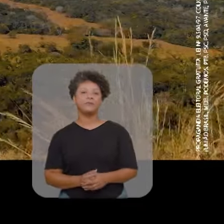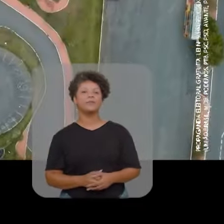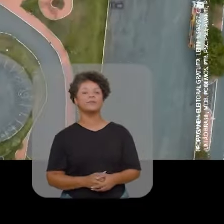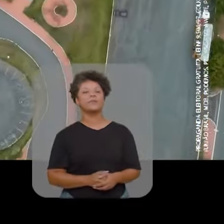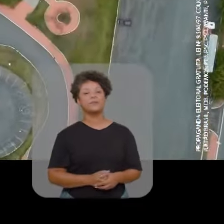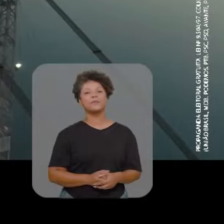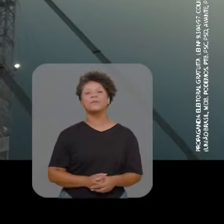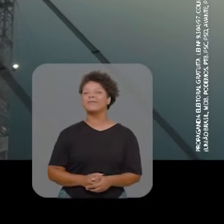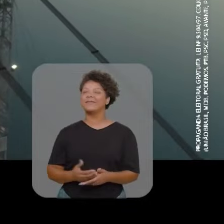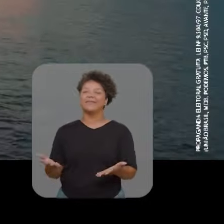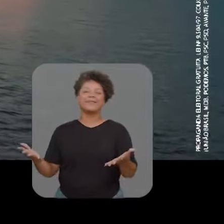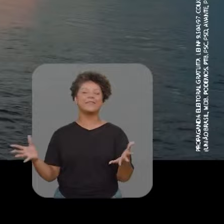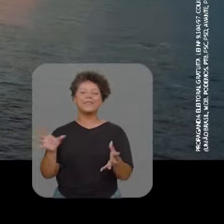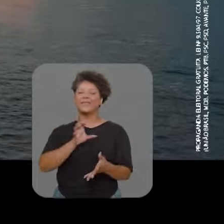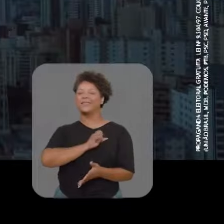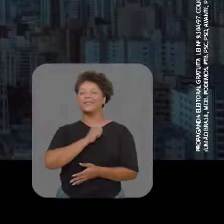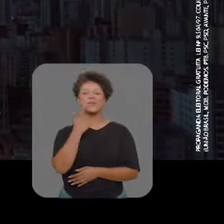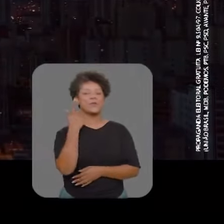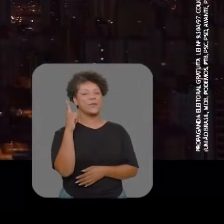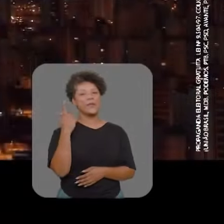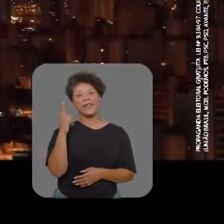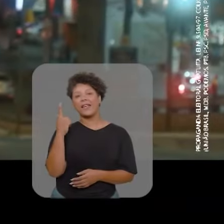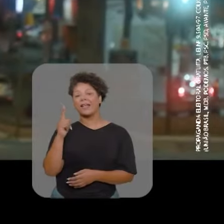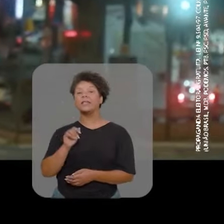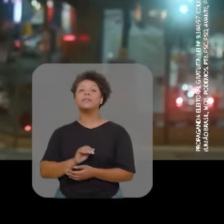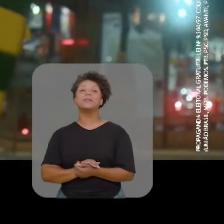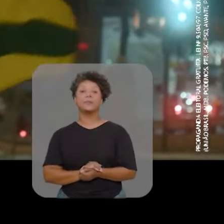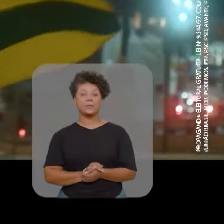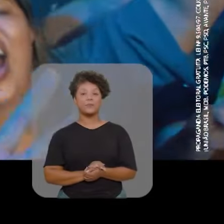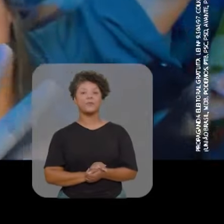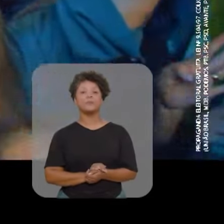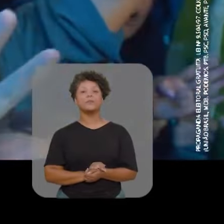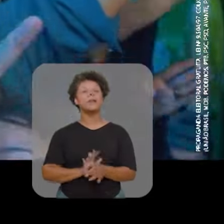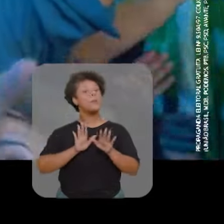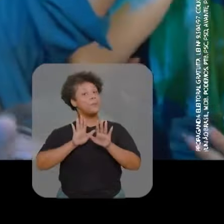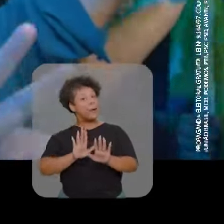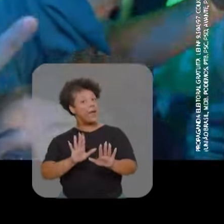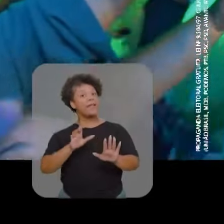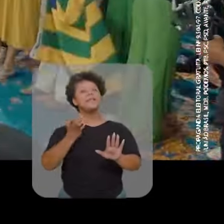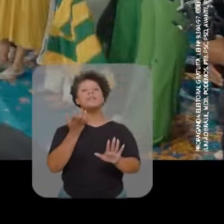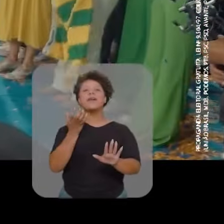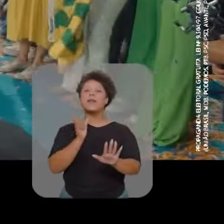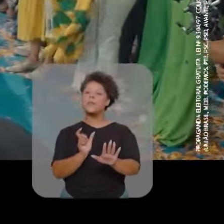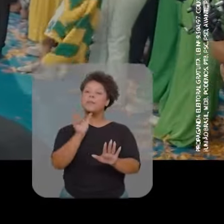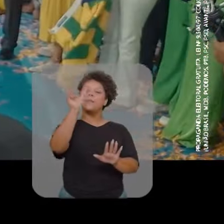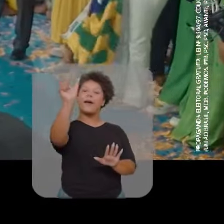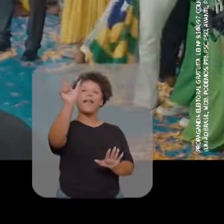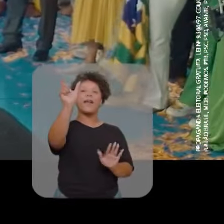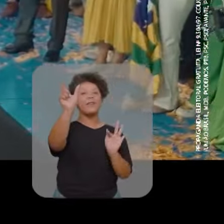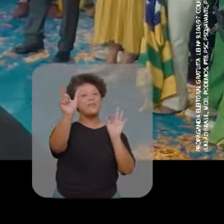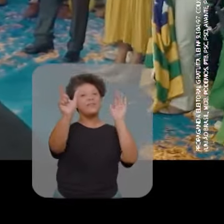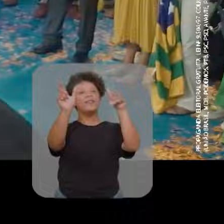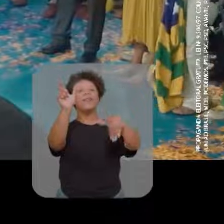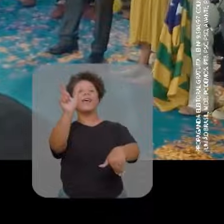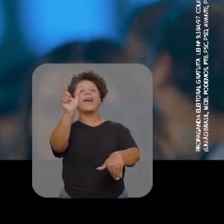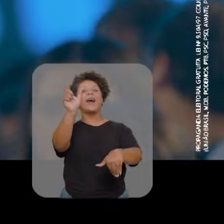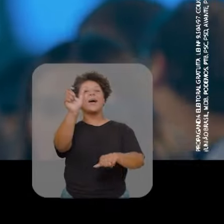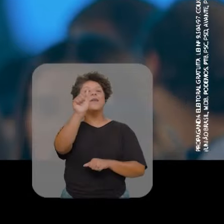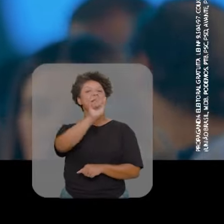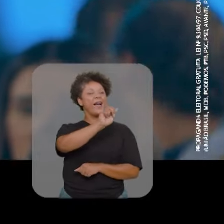Aô, meu Goiás Mas eu quero dar a palavra final